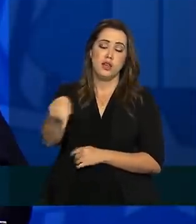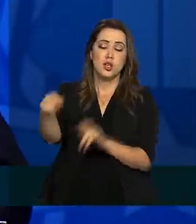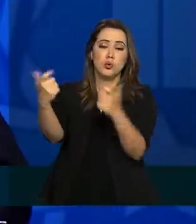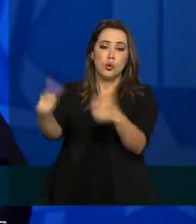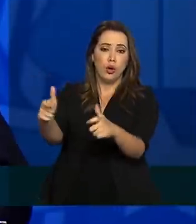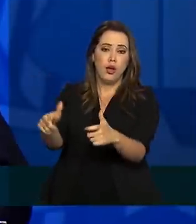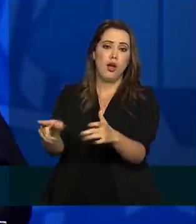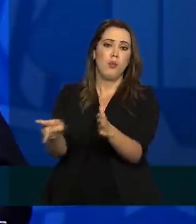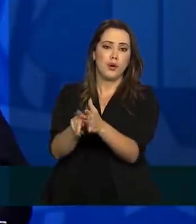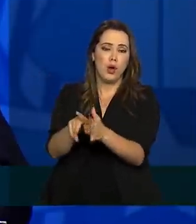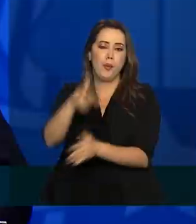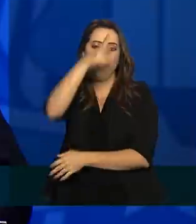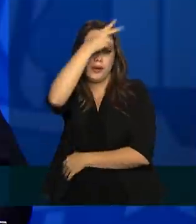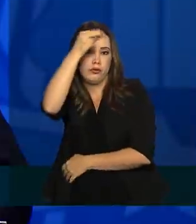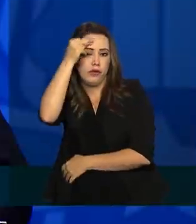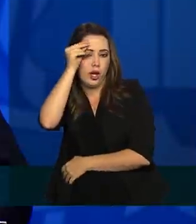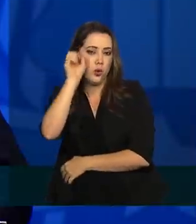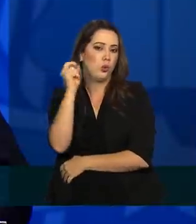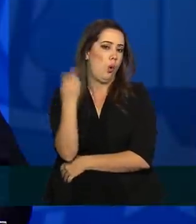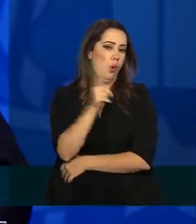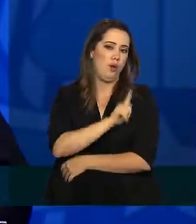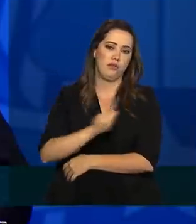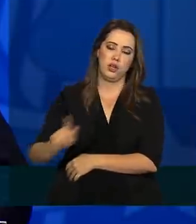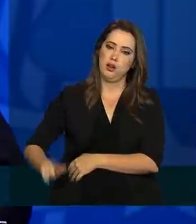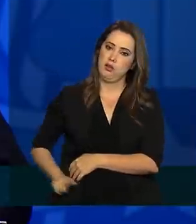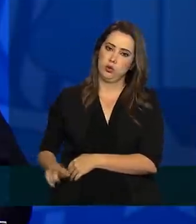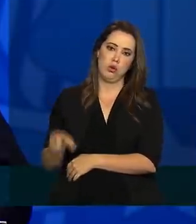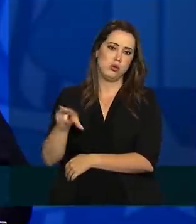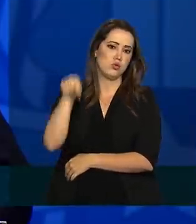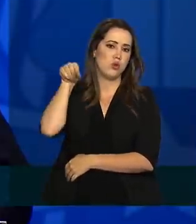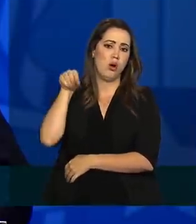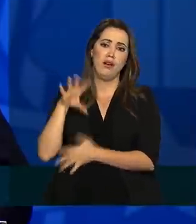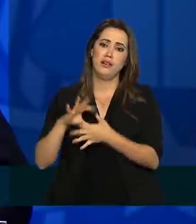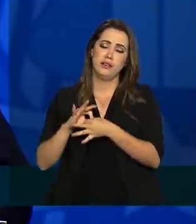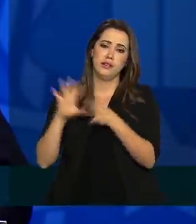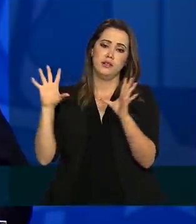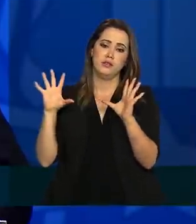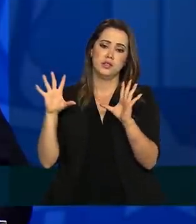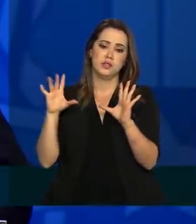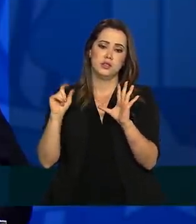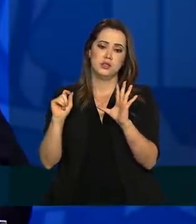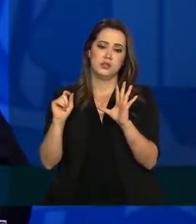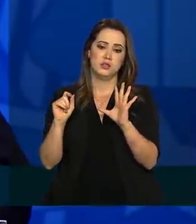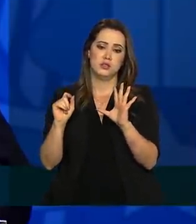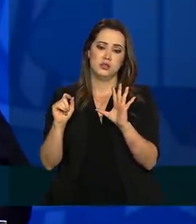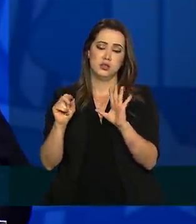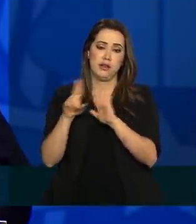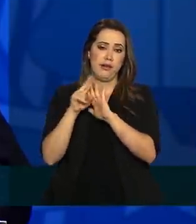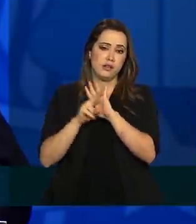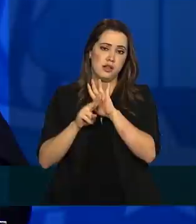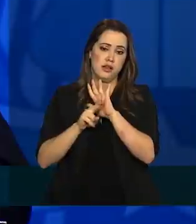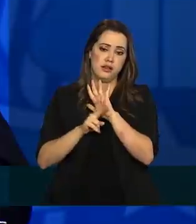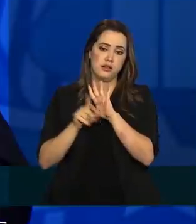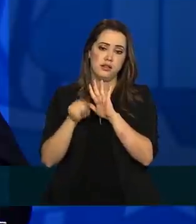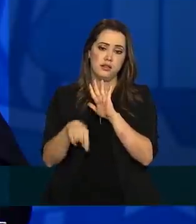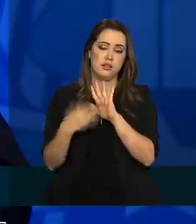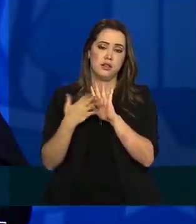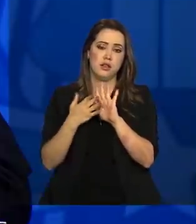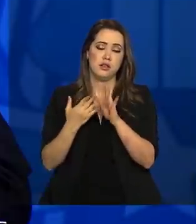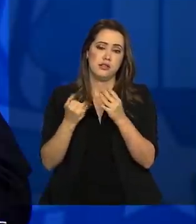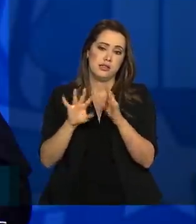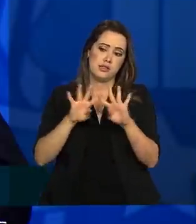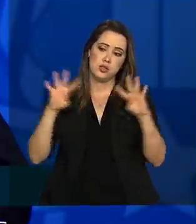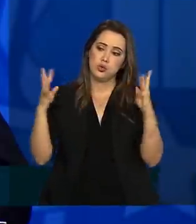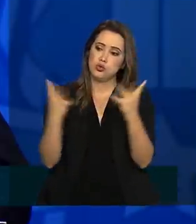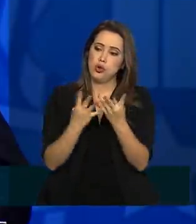local, ao prefeito, ao governador, o estabelecimento do regramento dessas medidas de distanciamento